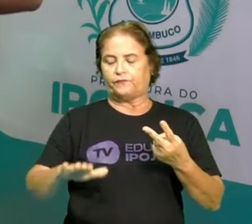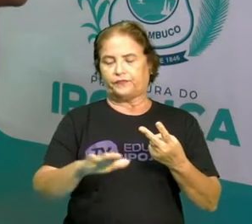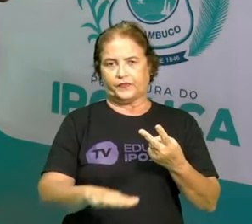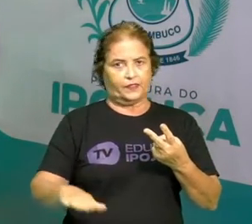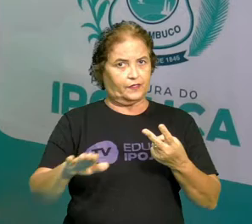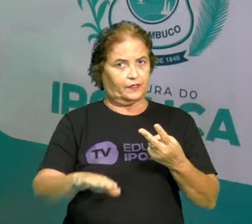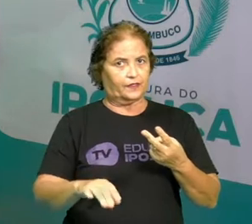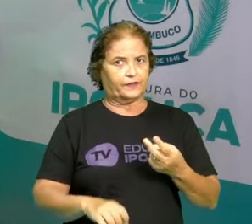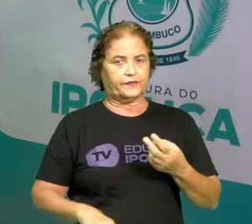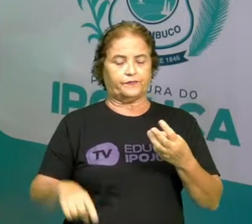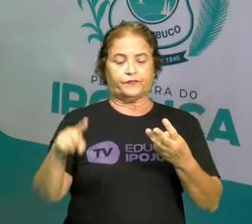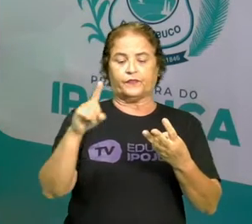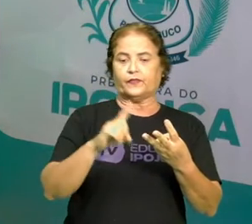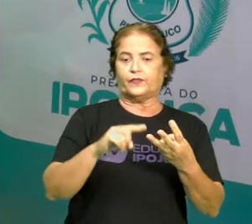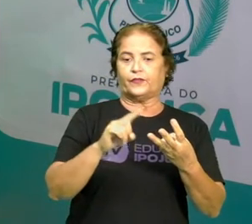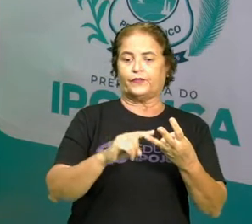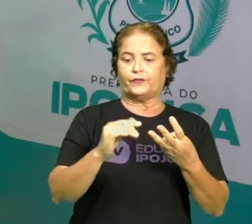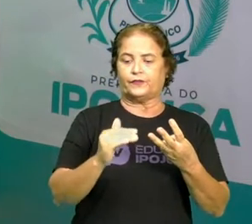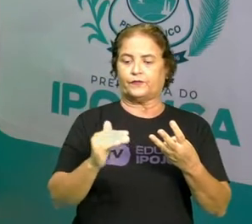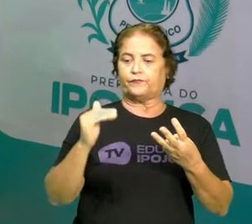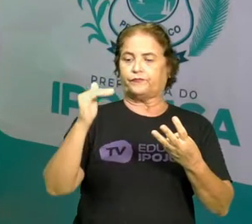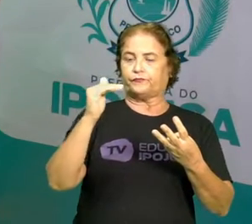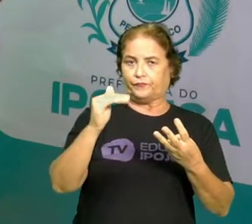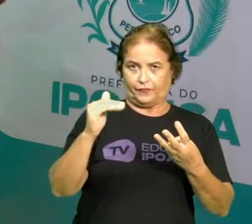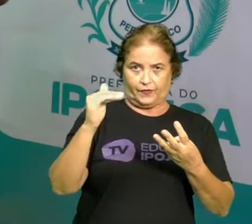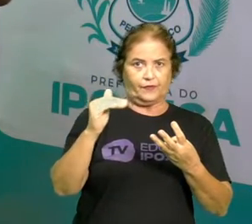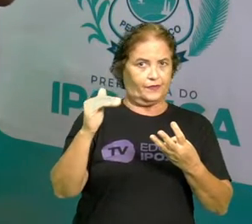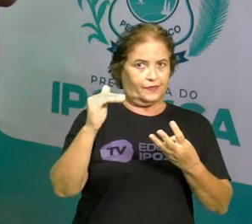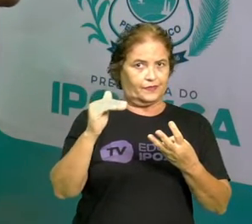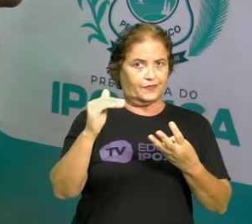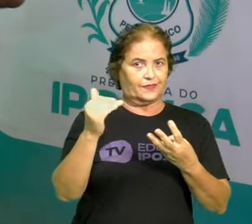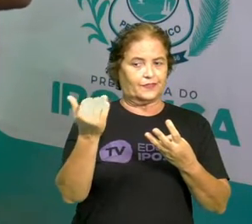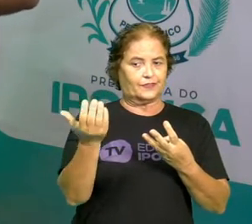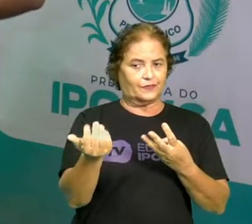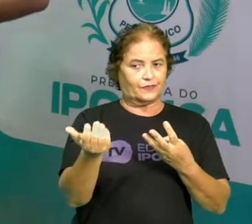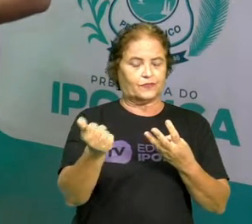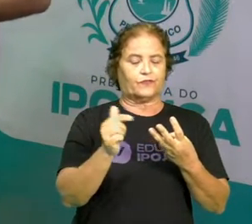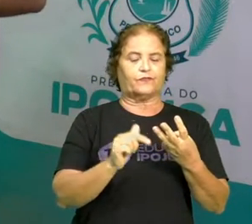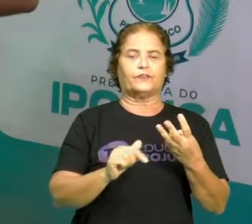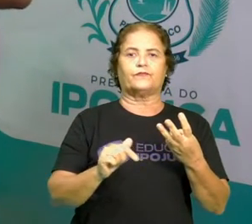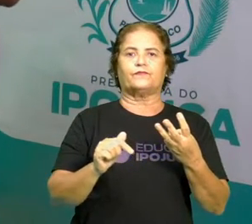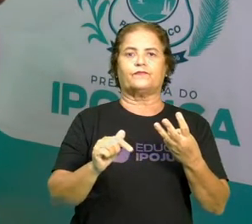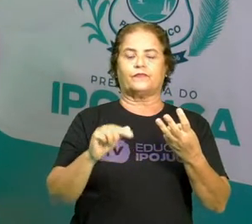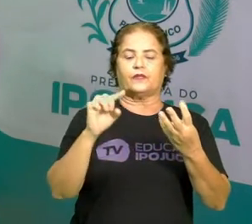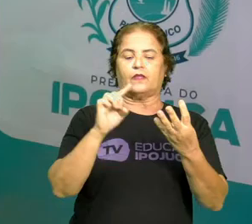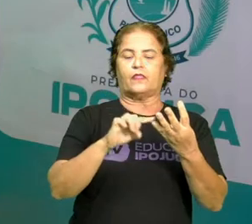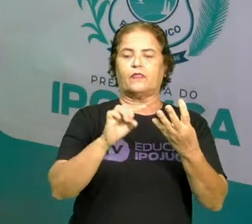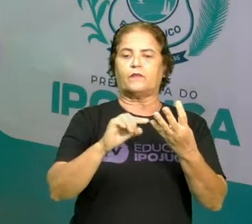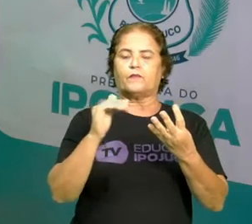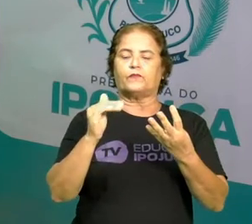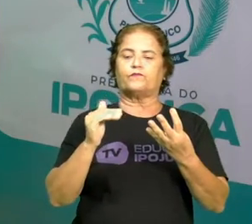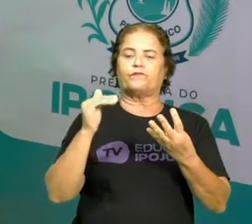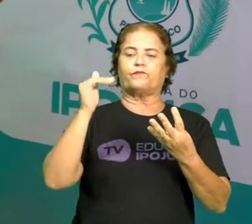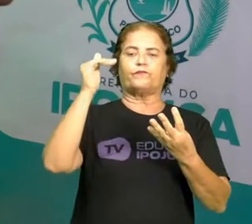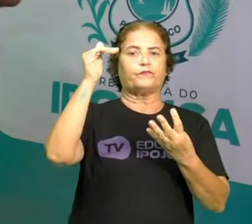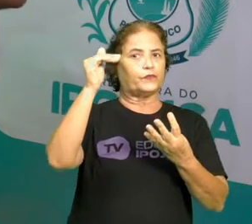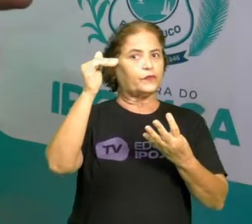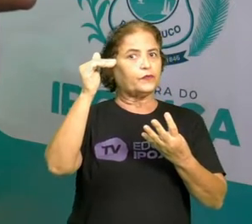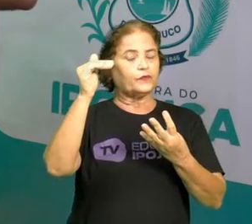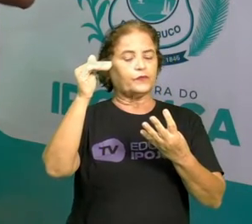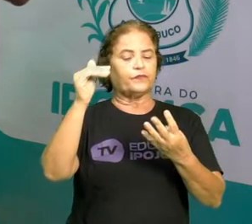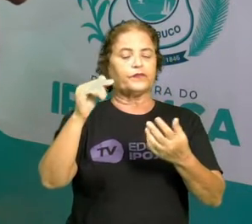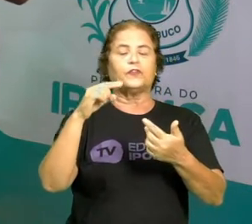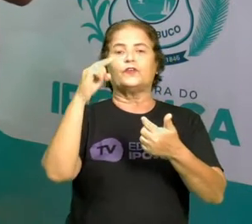passamos pela adolescência, como todos nós já passamos, pela fase adulta e